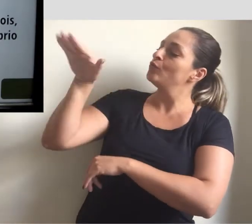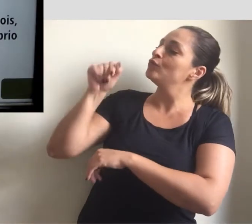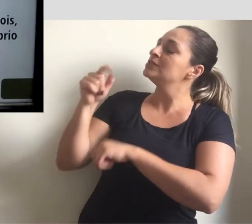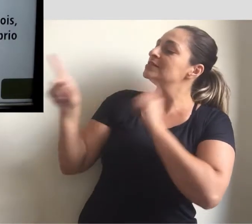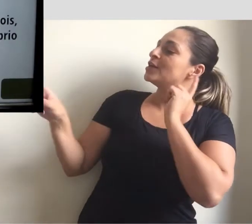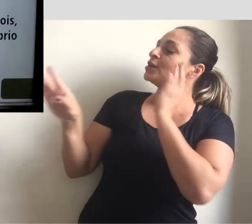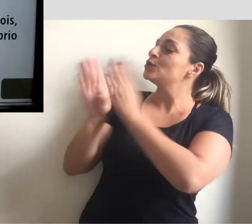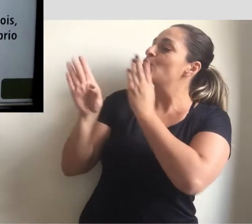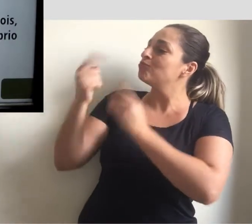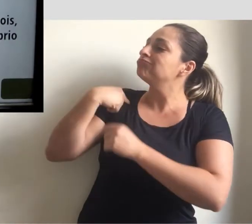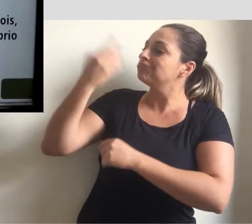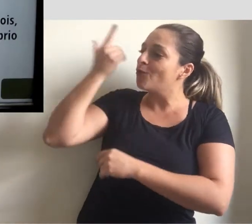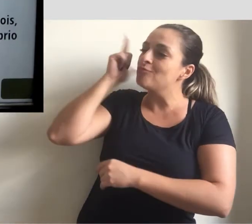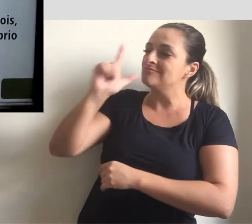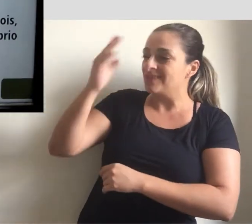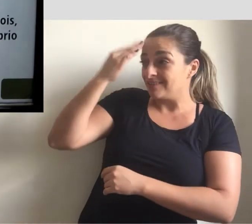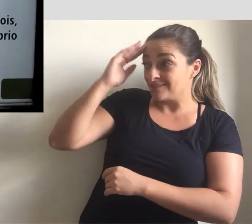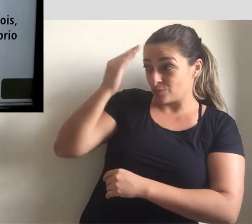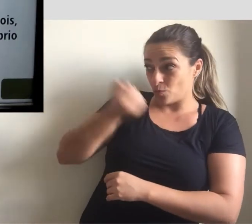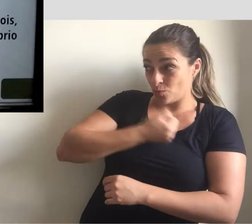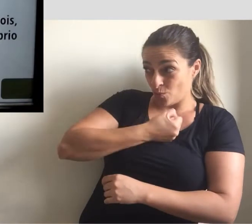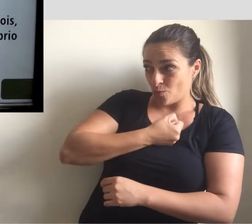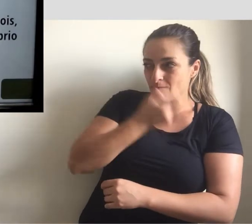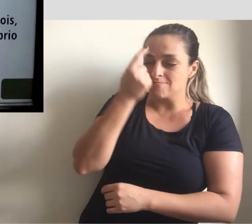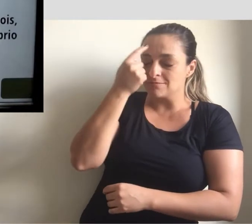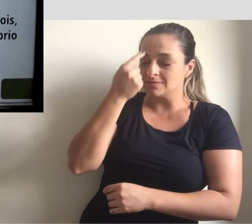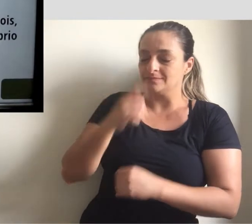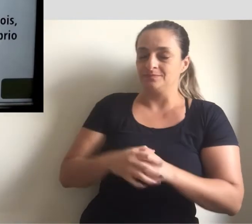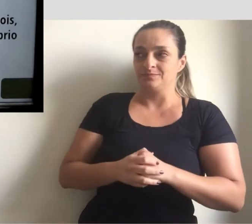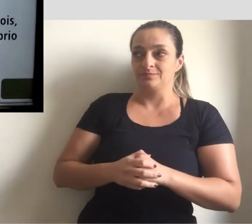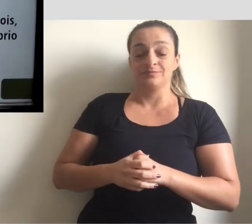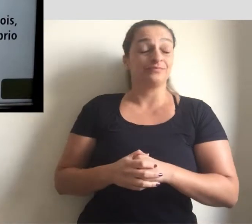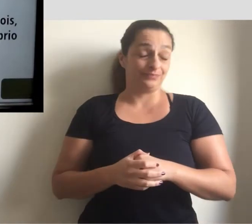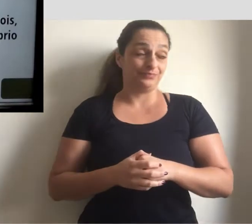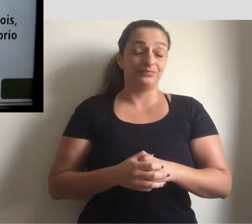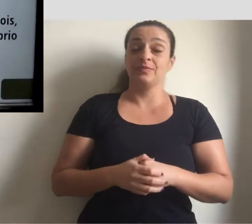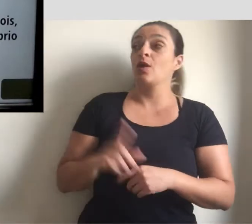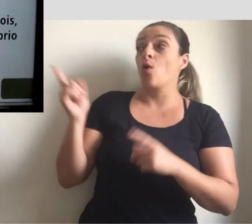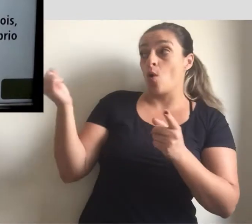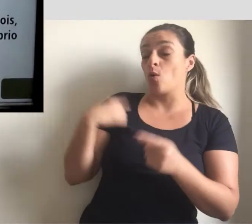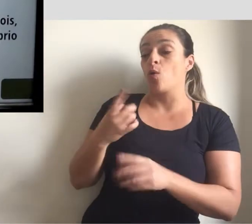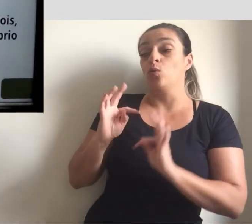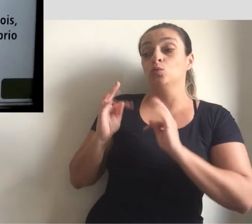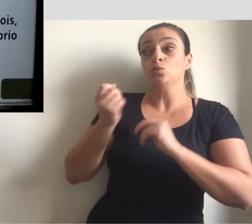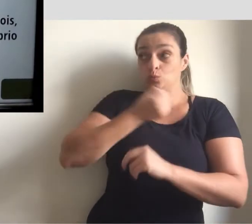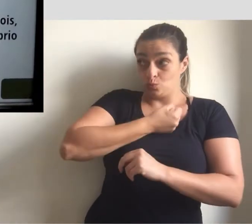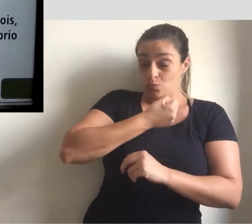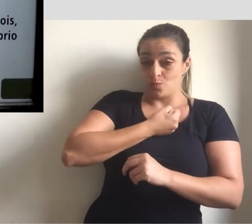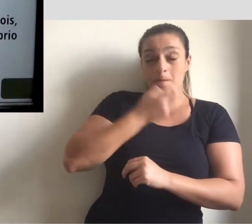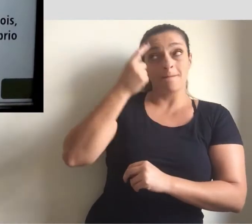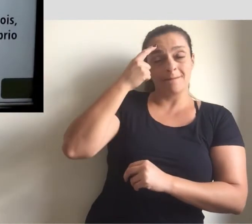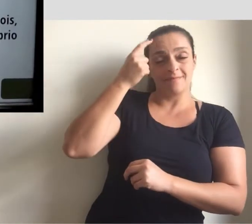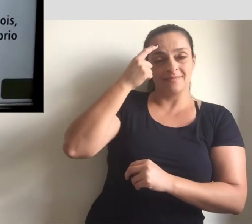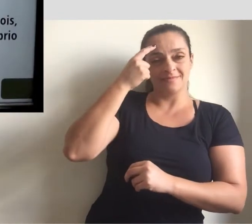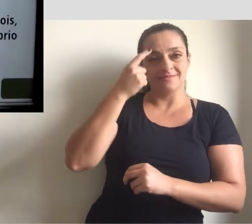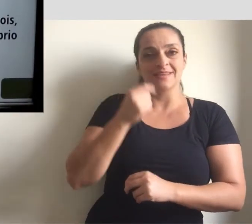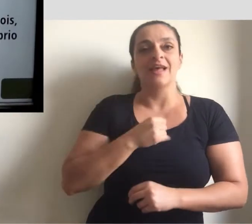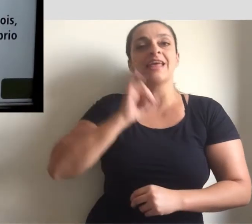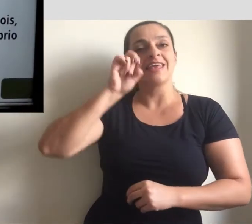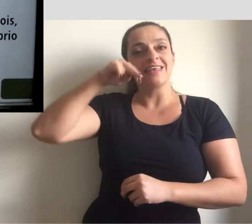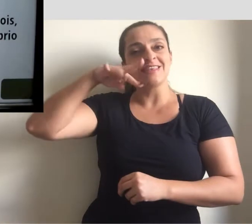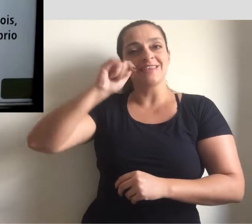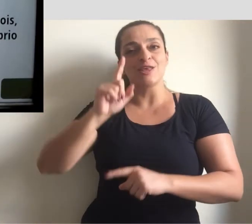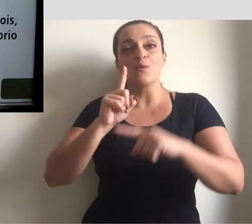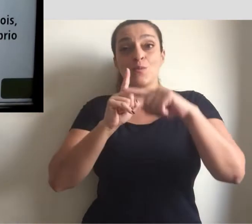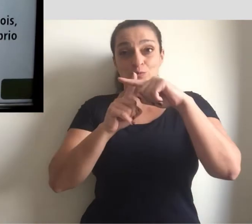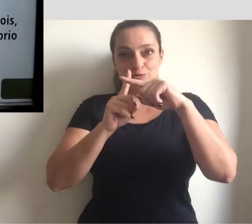que esse número é esse. Para isso ela conta que o número é inteiro positivo e fornece mais duas informações